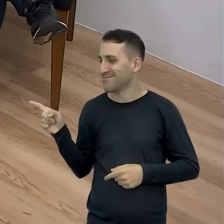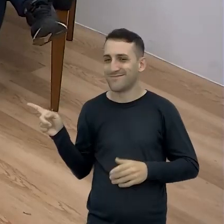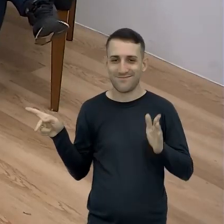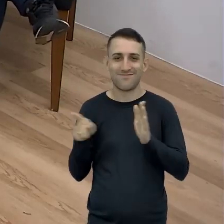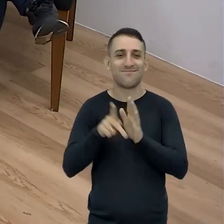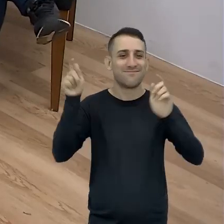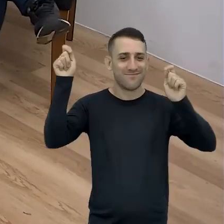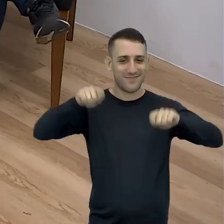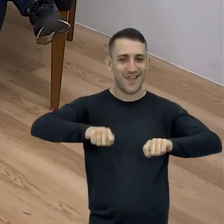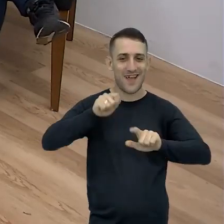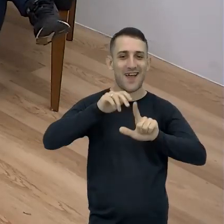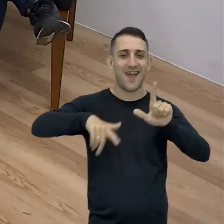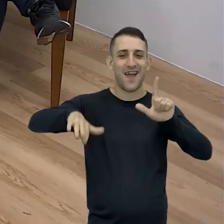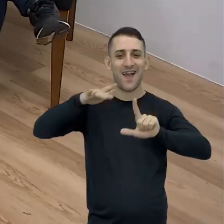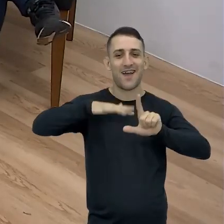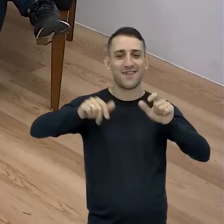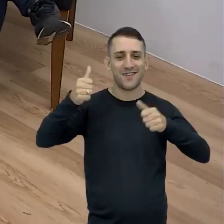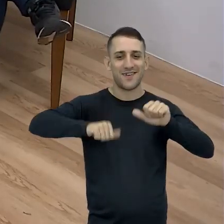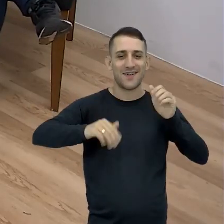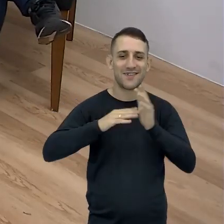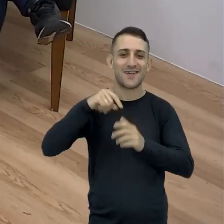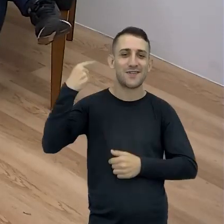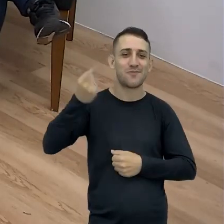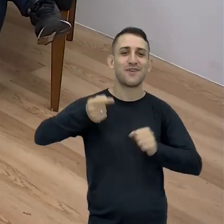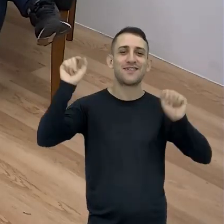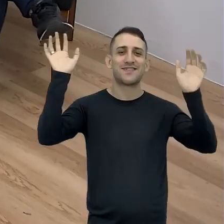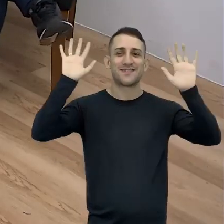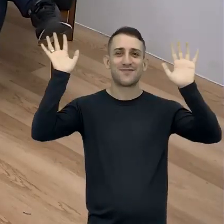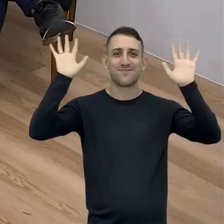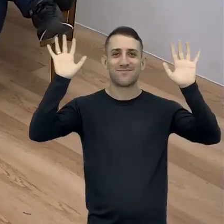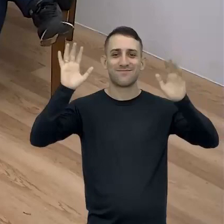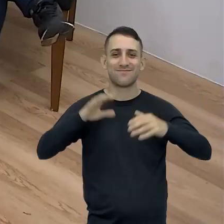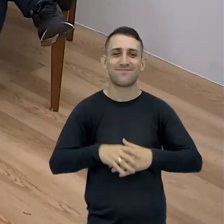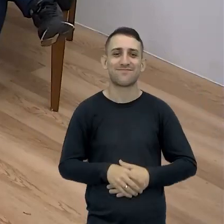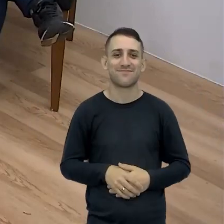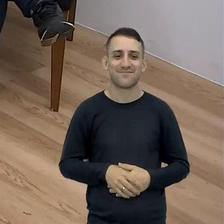Isso, avalia Dá 10 e tudo aí Até a próxima pessoal Valeu Falou